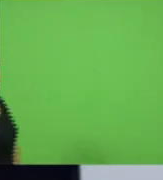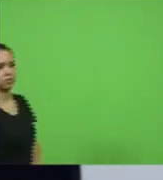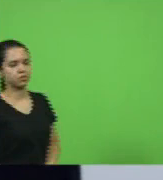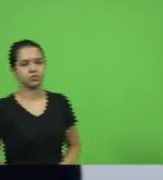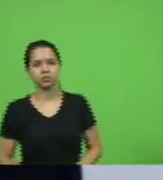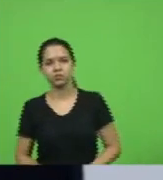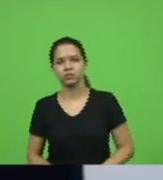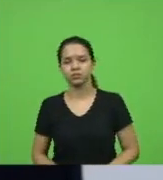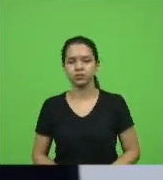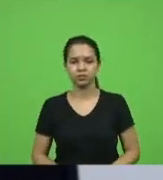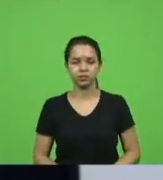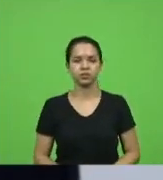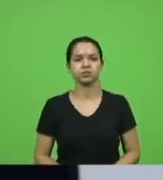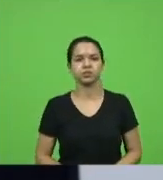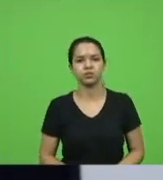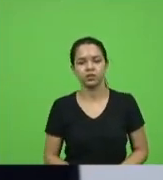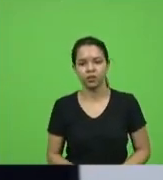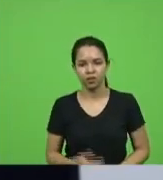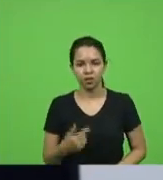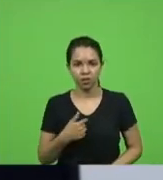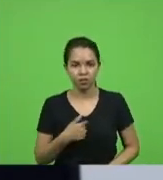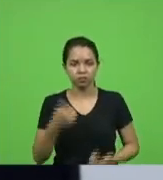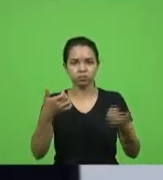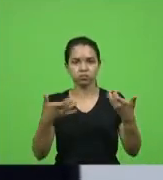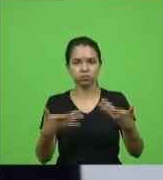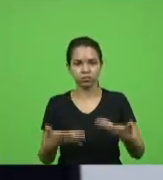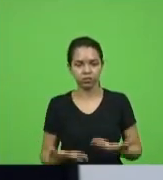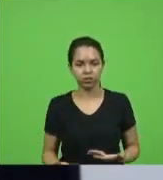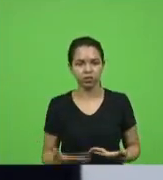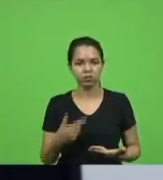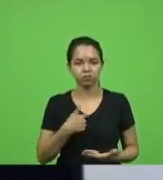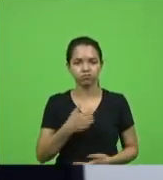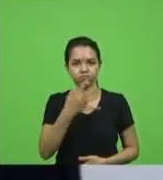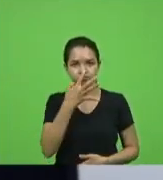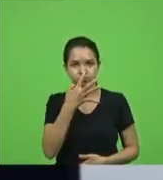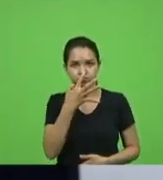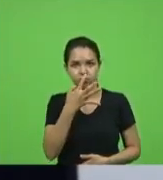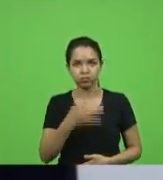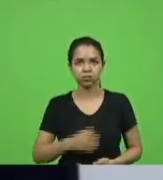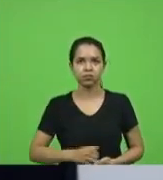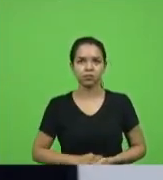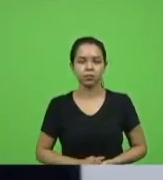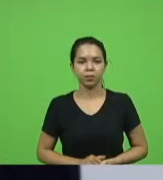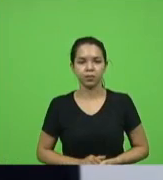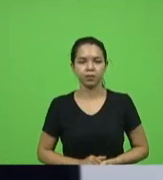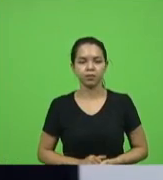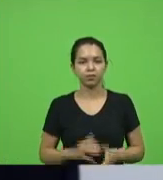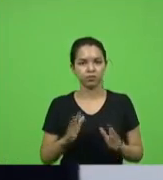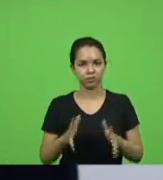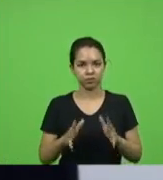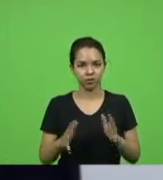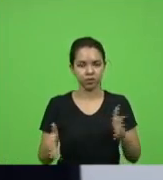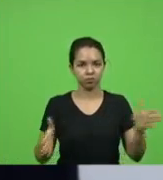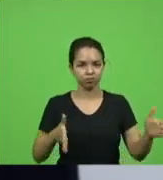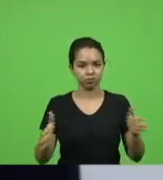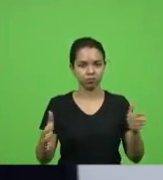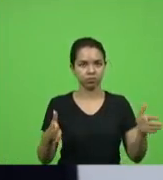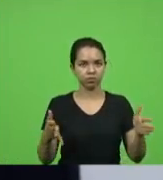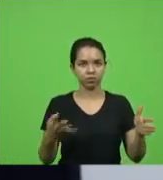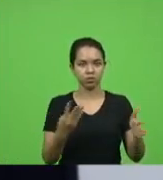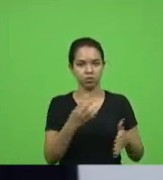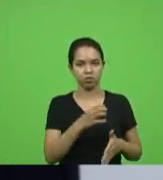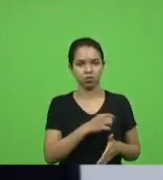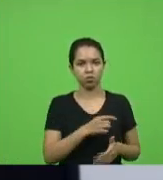dizendo da minha indignação tô saindo já saído do período da quarentena do